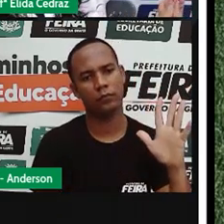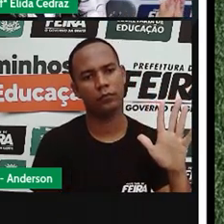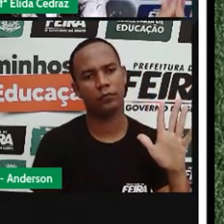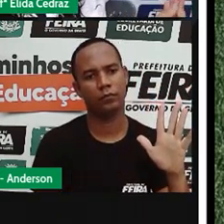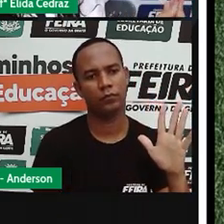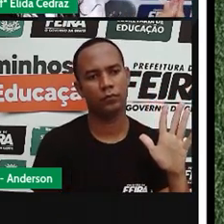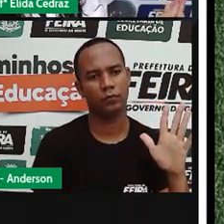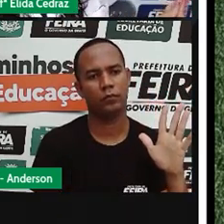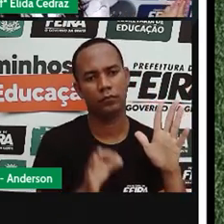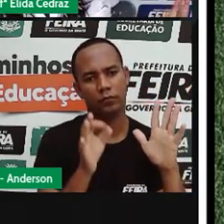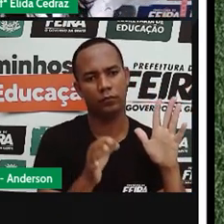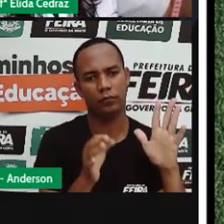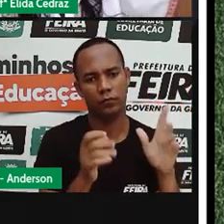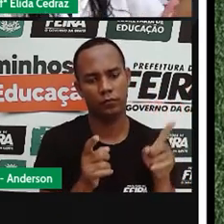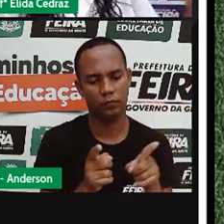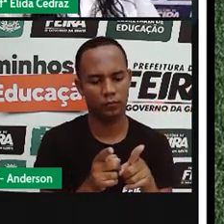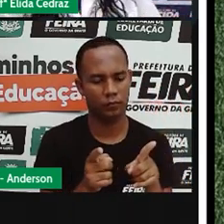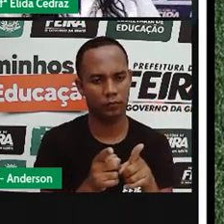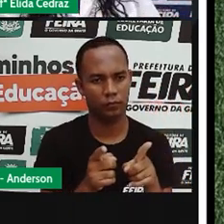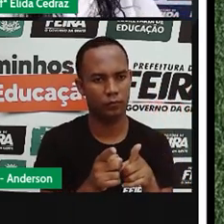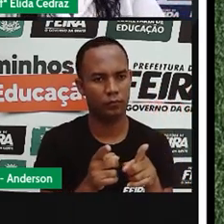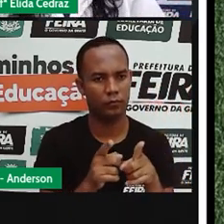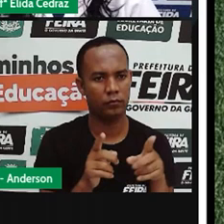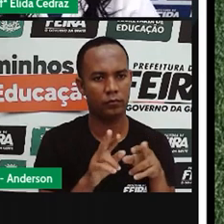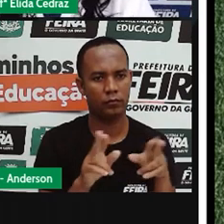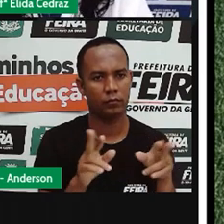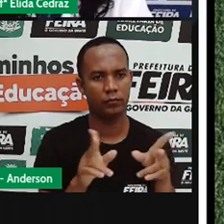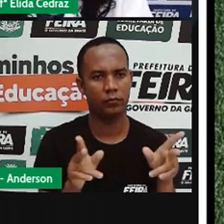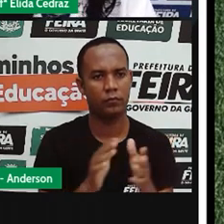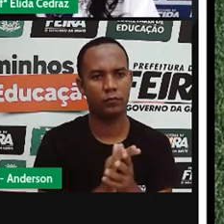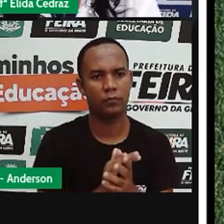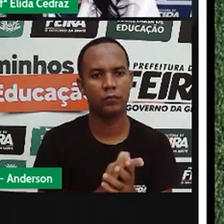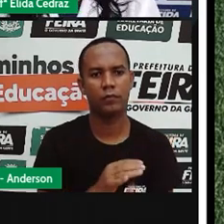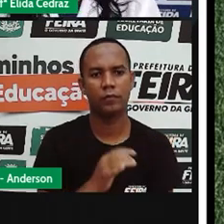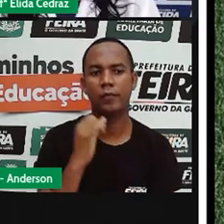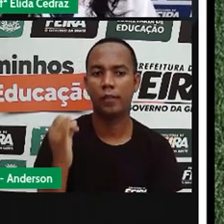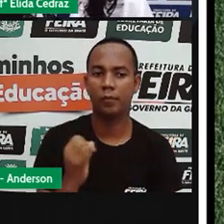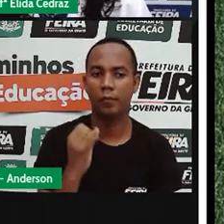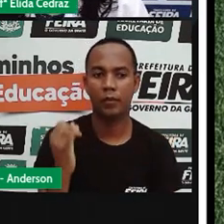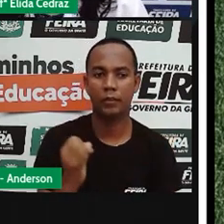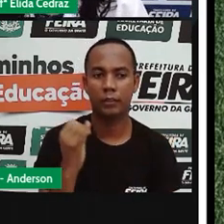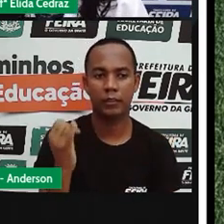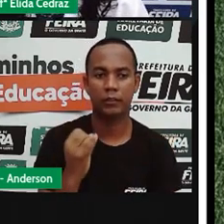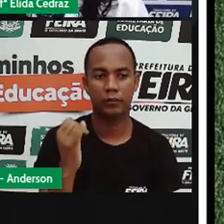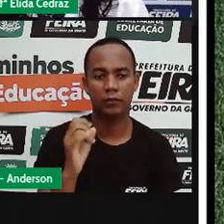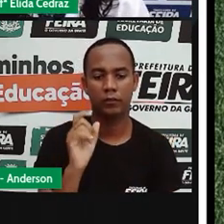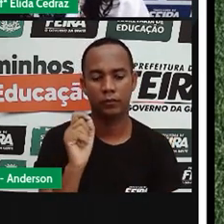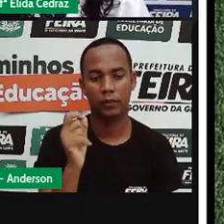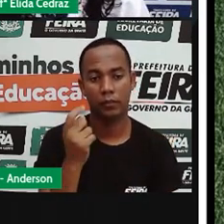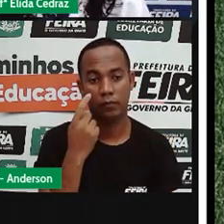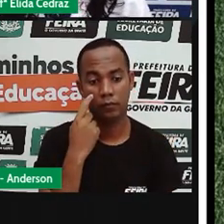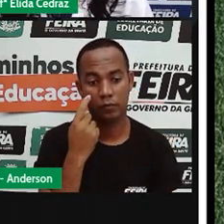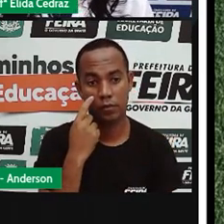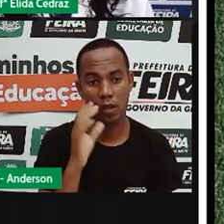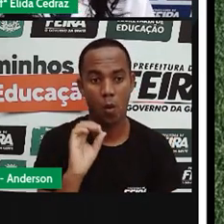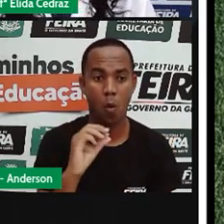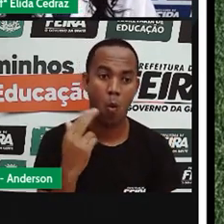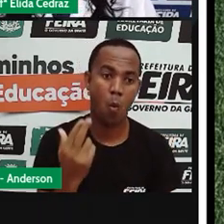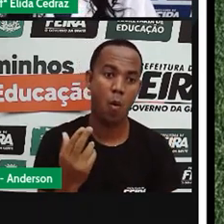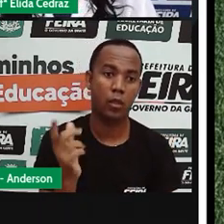Metade certinha. está vendo? Por isso que a gente não pode usar as medidas não convencionais